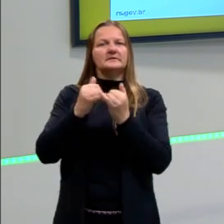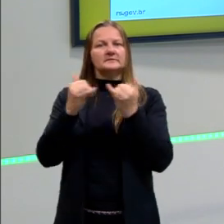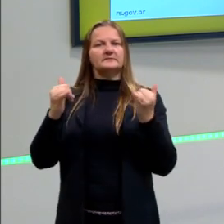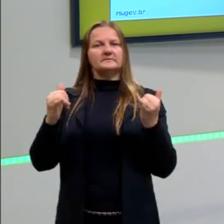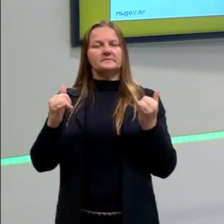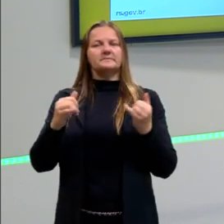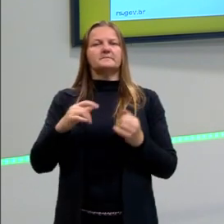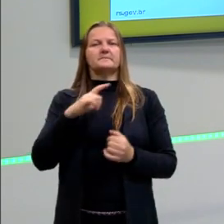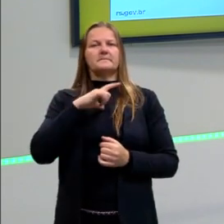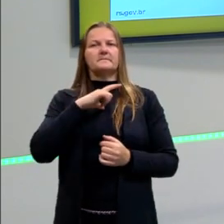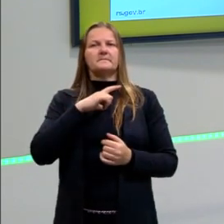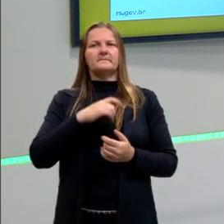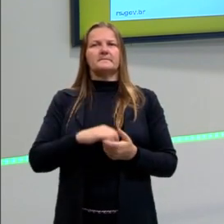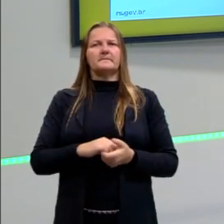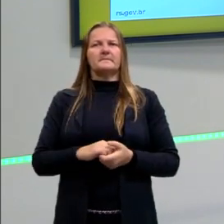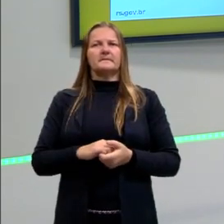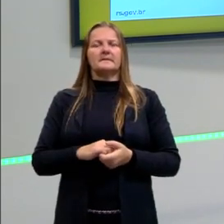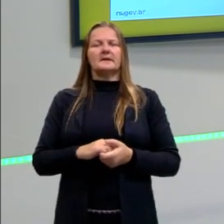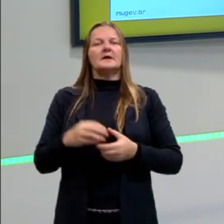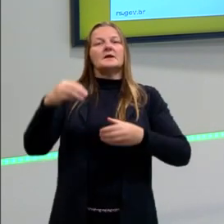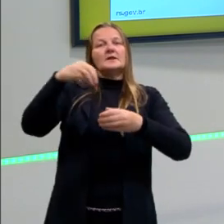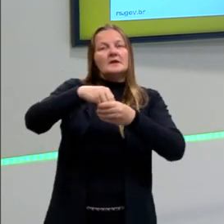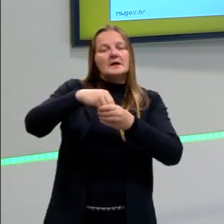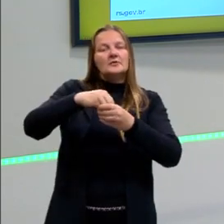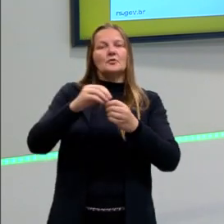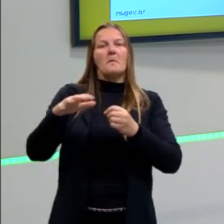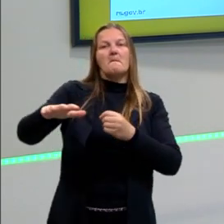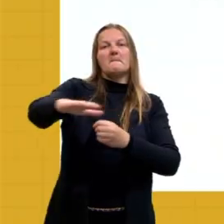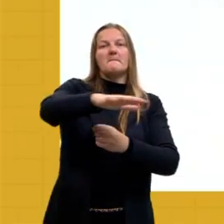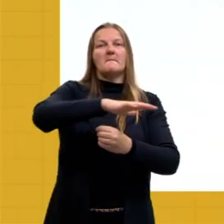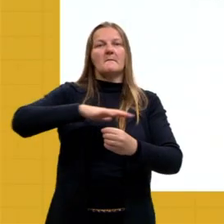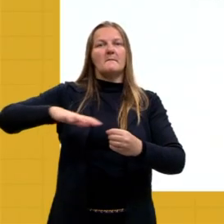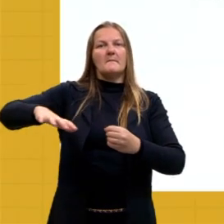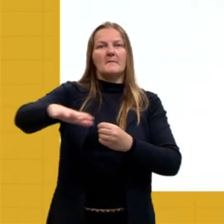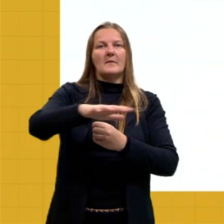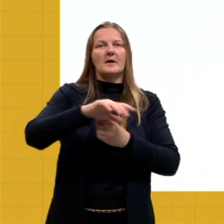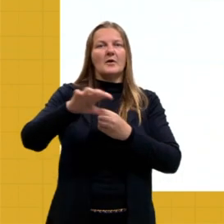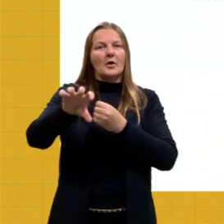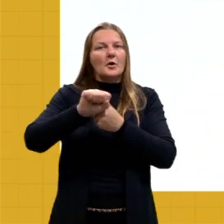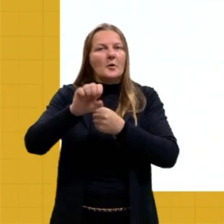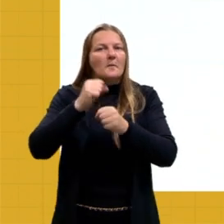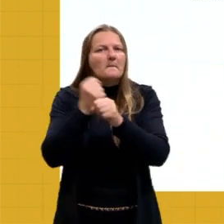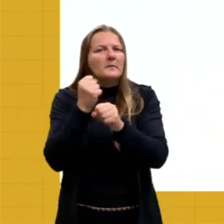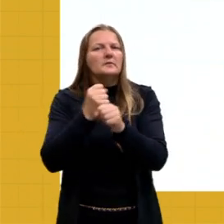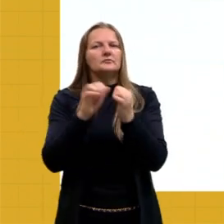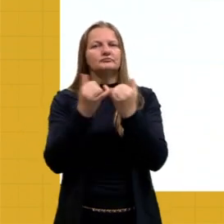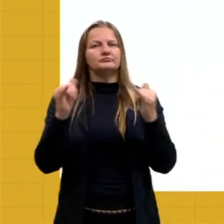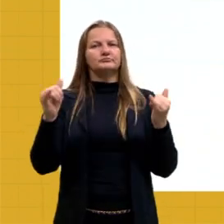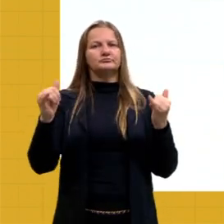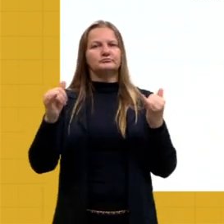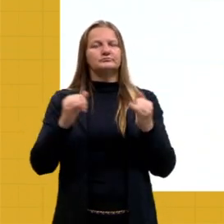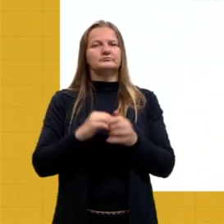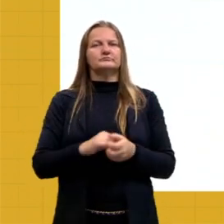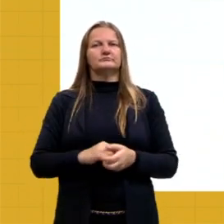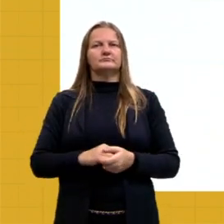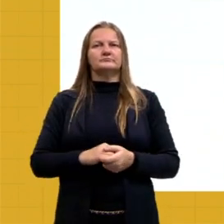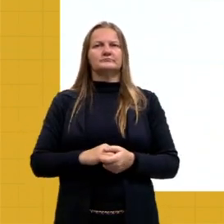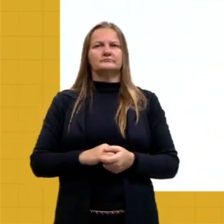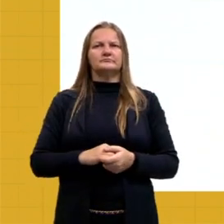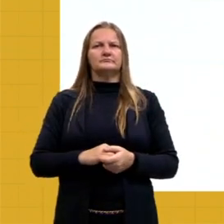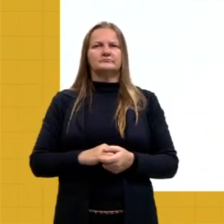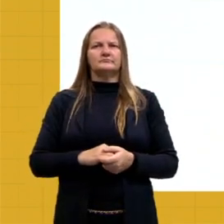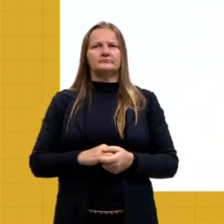é a parte da matriz energética só para produzir eletricidade, tá? Só para produzir essa